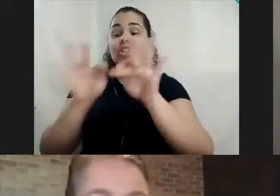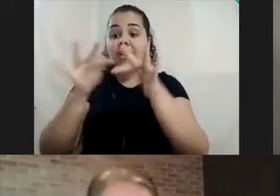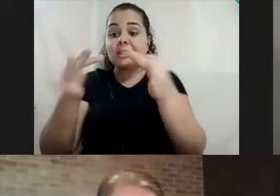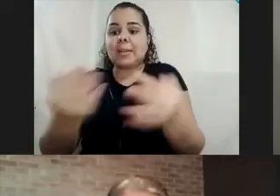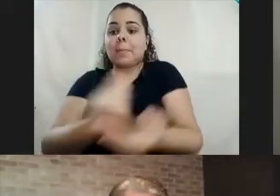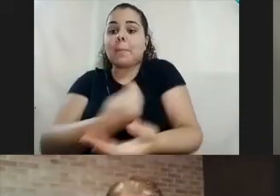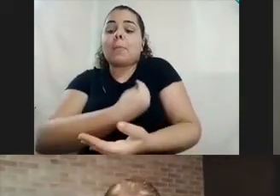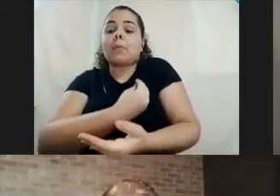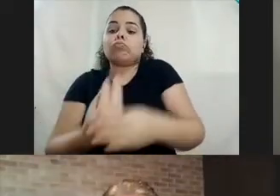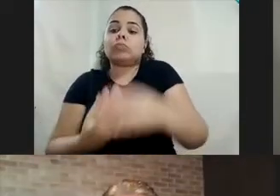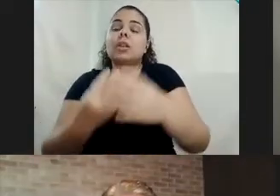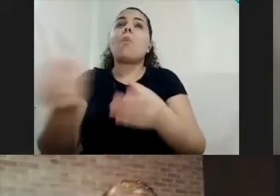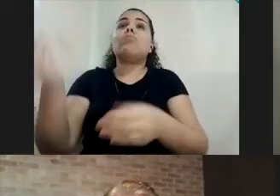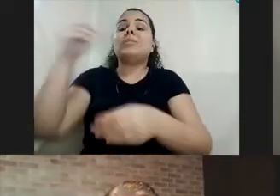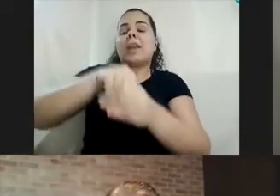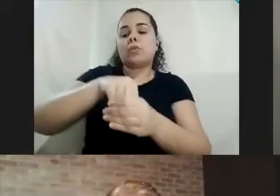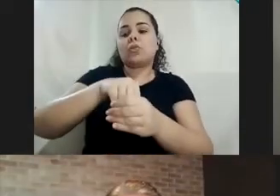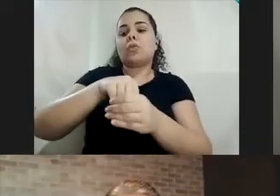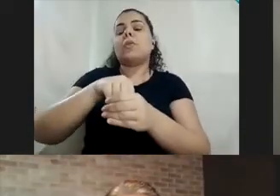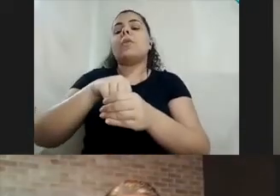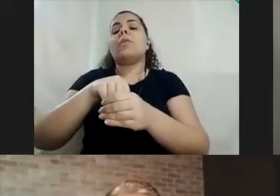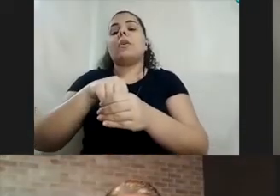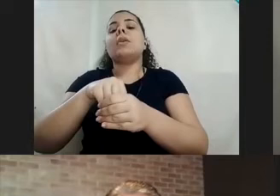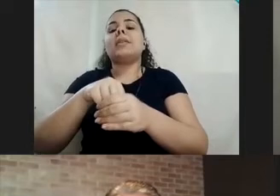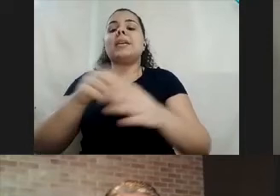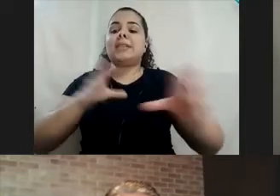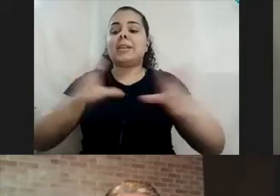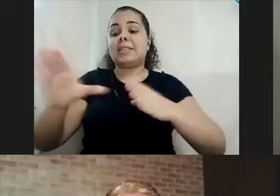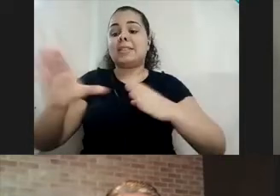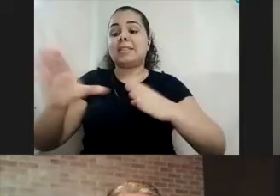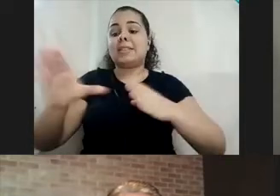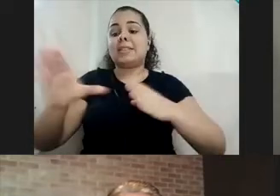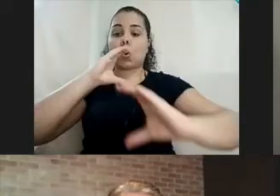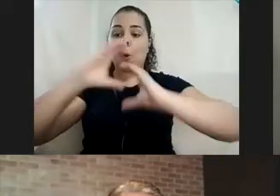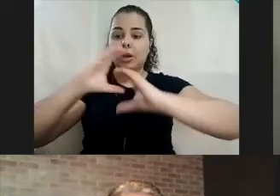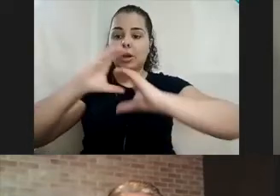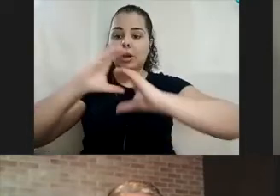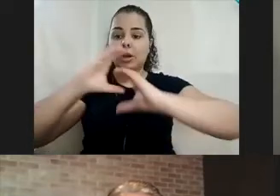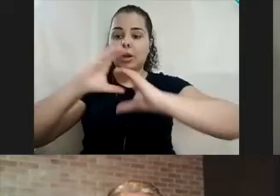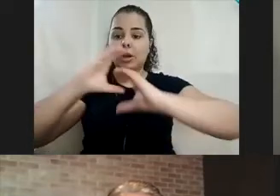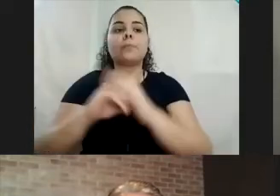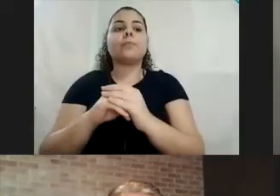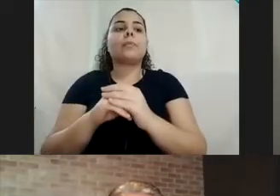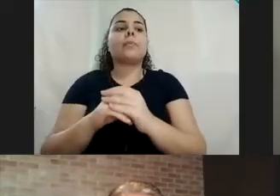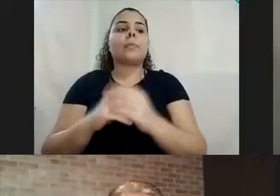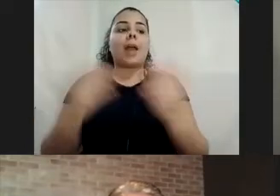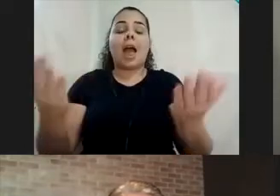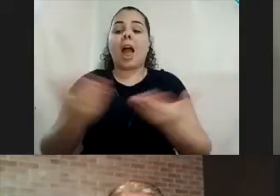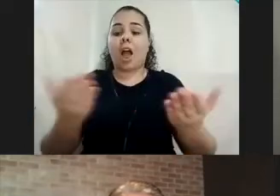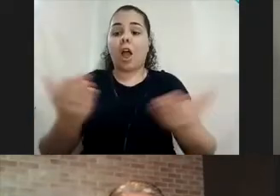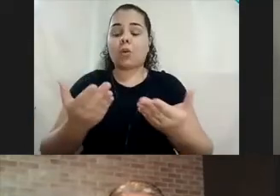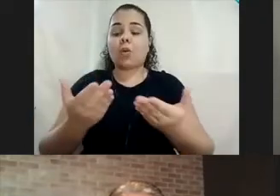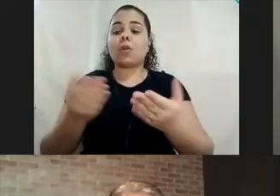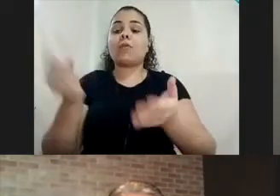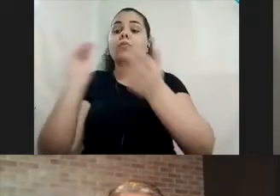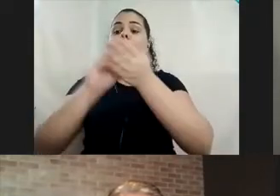né? São ferramentas que você usa dentro da acessibilidade comunicacional. Eu agora vou compartilhar meu slide,